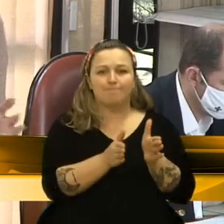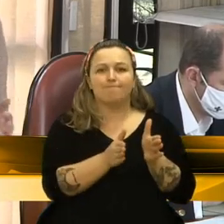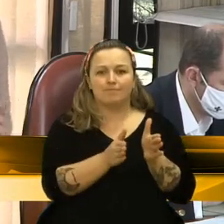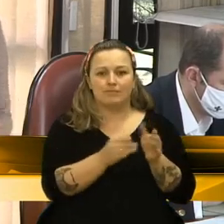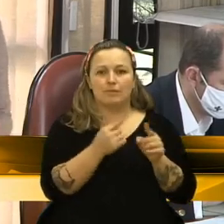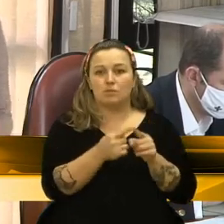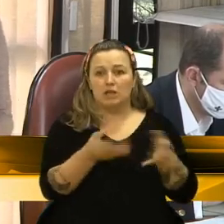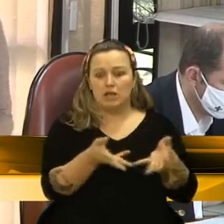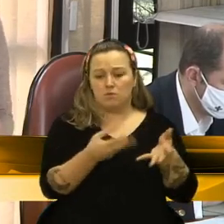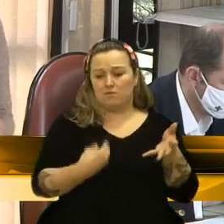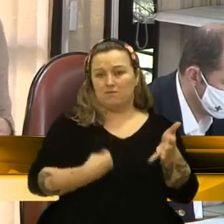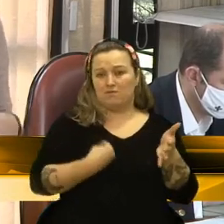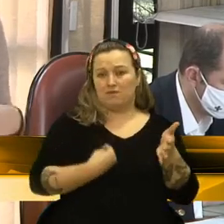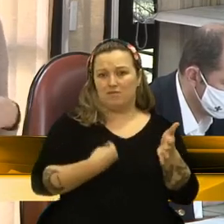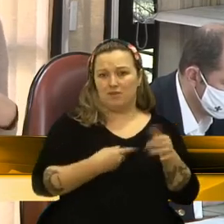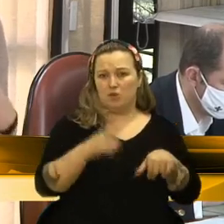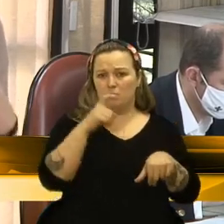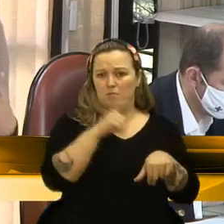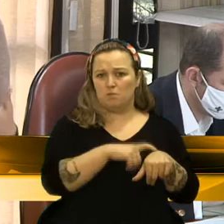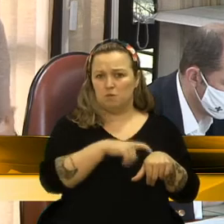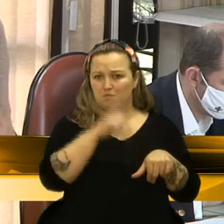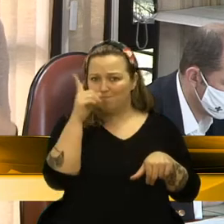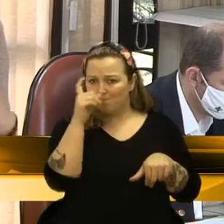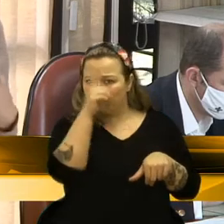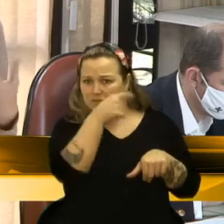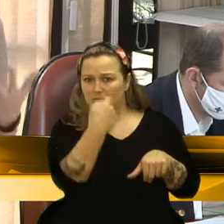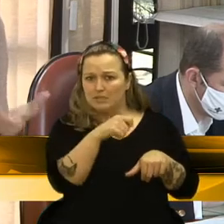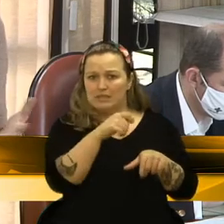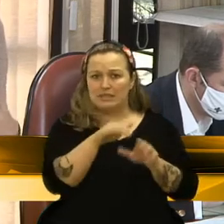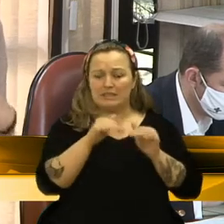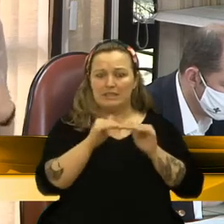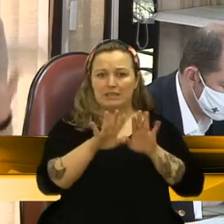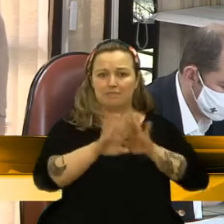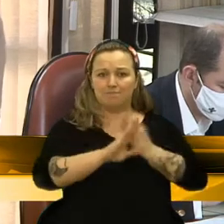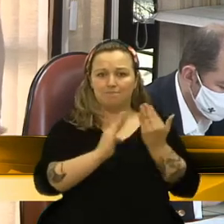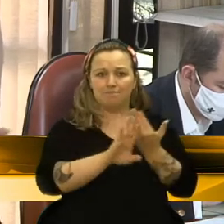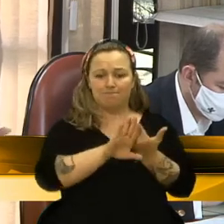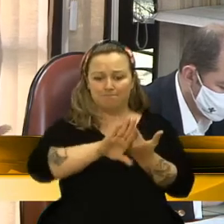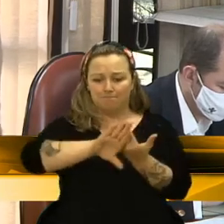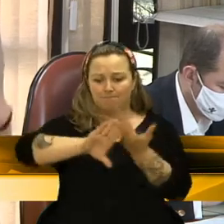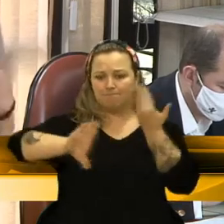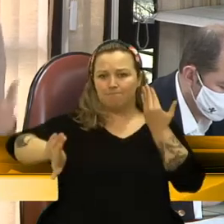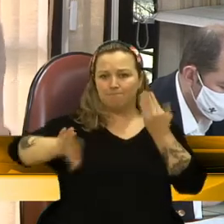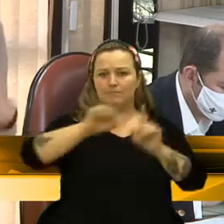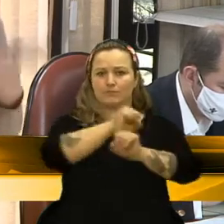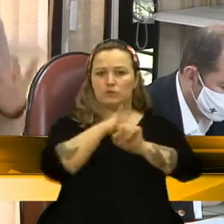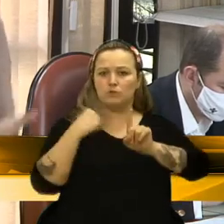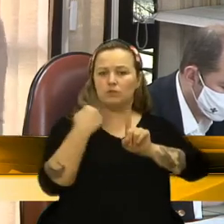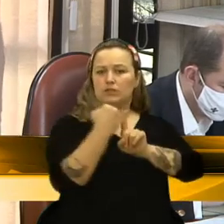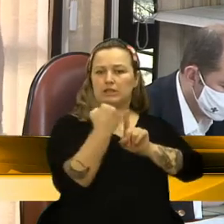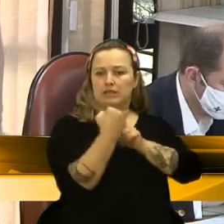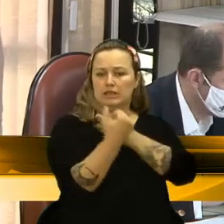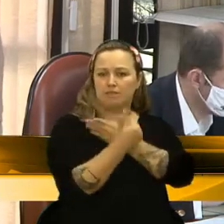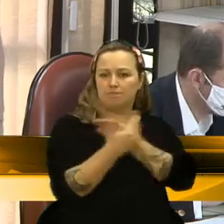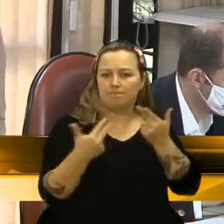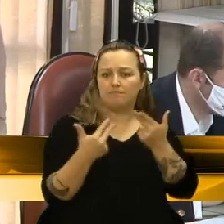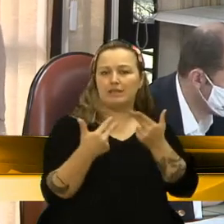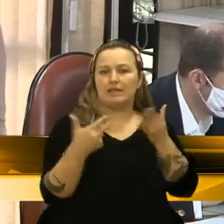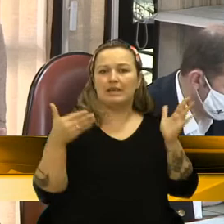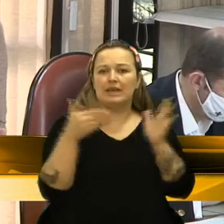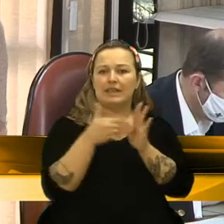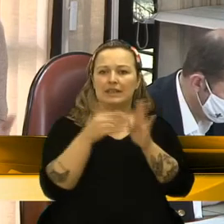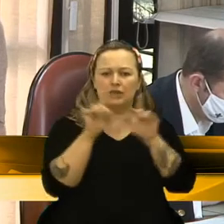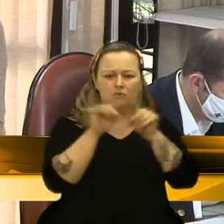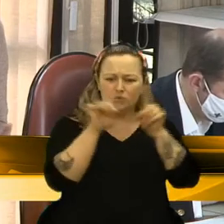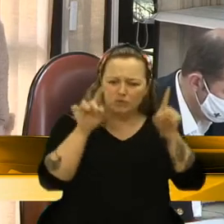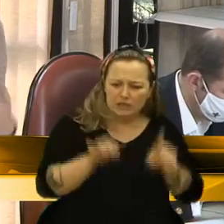tempo que exige distanciamento e que até os servidores conseguirem se adequar e compreender o